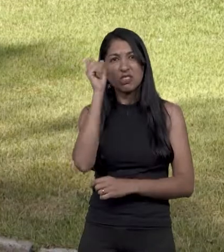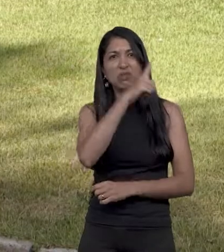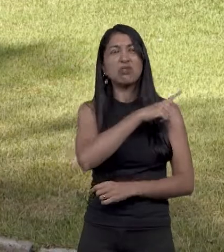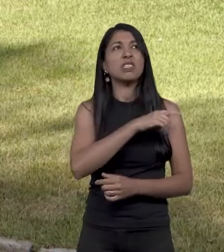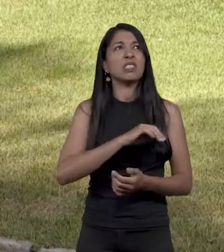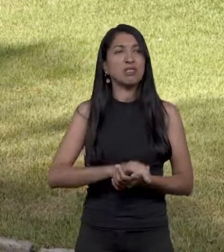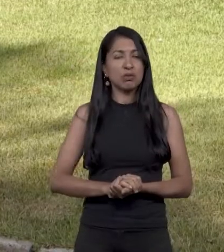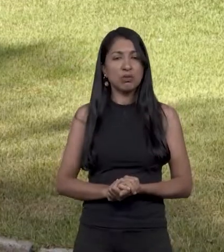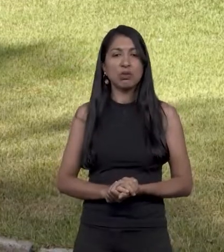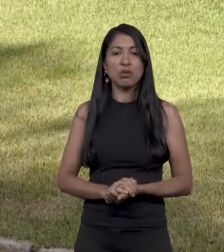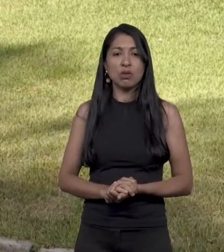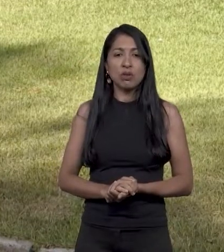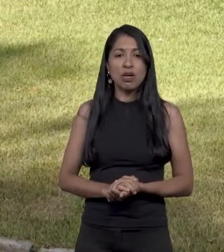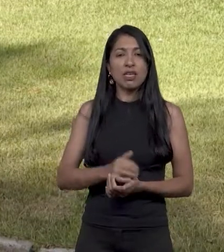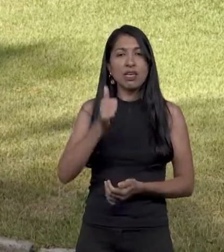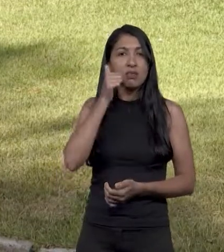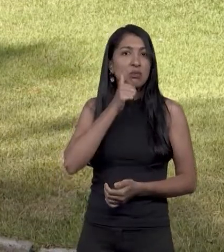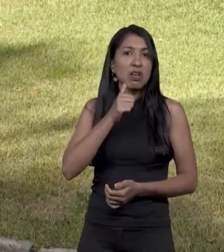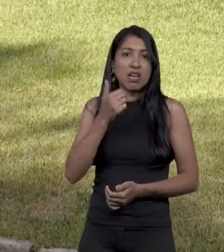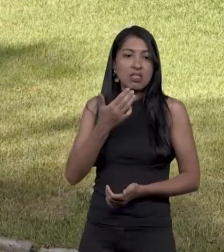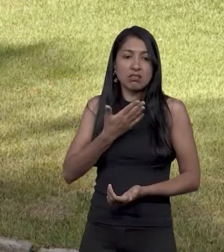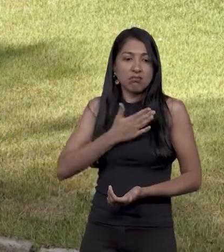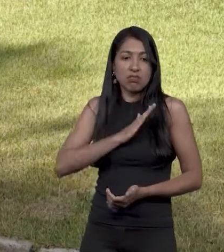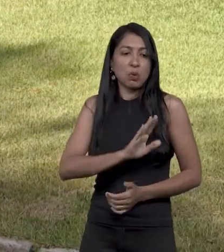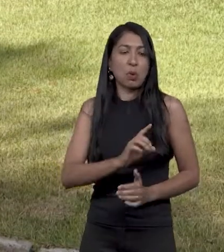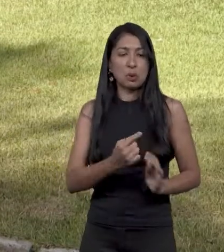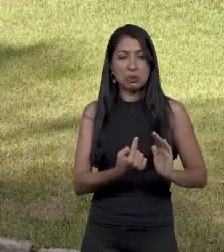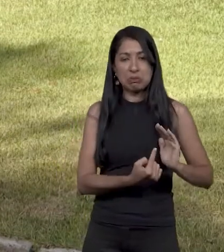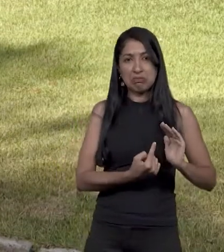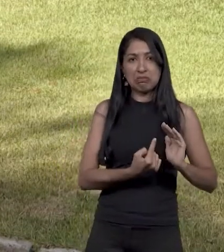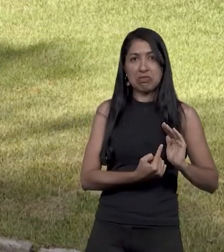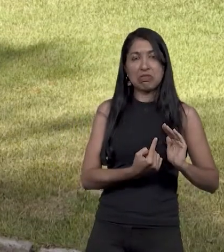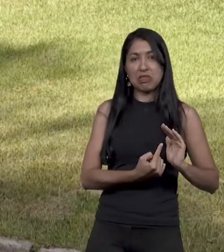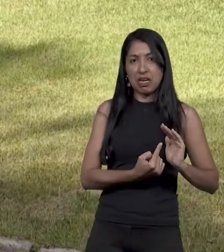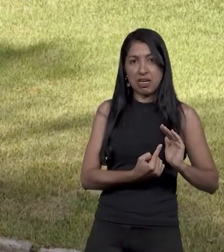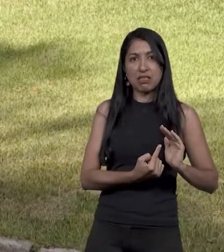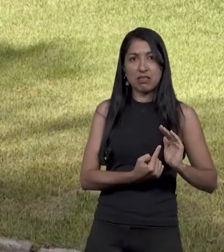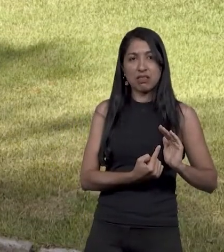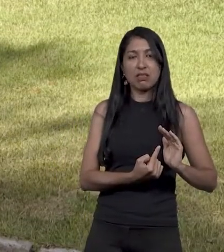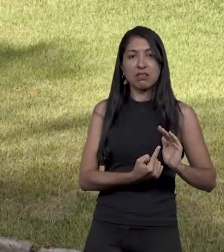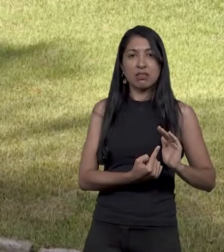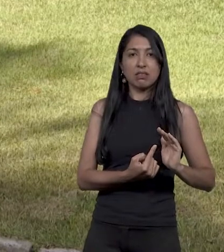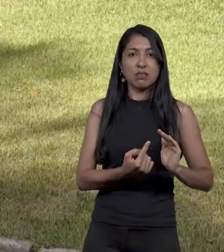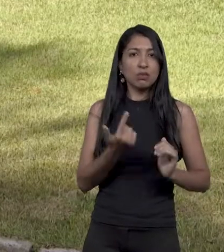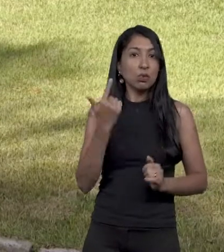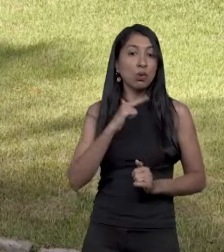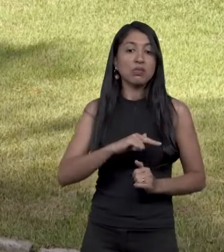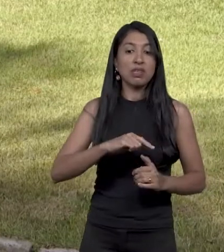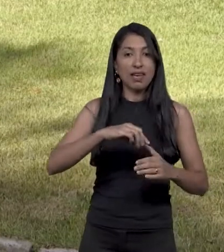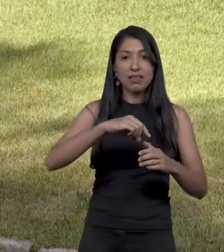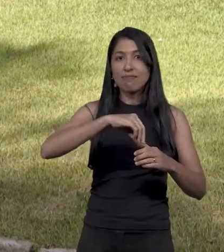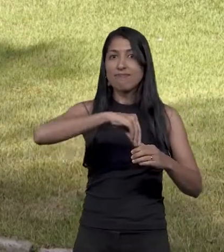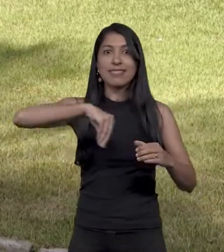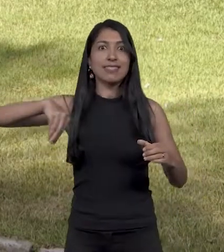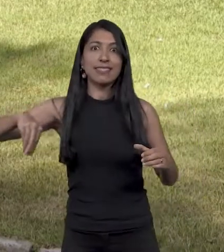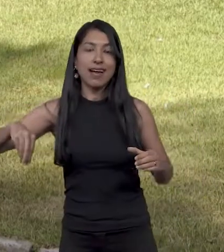e convencer ela a sair de casa. Mas quando ela sai de casa, na rodoviária do plano piloto não está funcionando o elevador. Como é que eu posso encorajar essa mulher a sair de casa